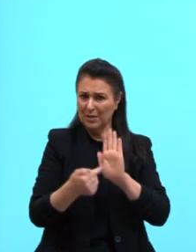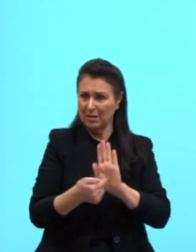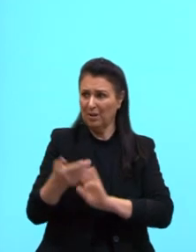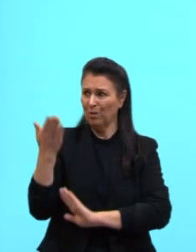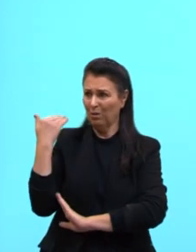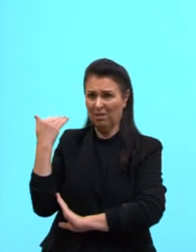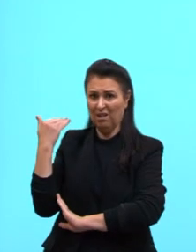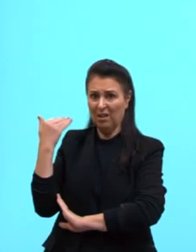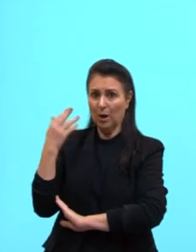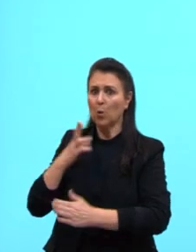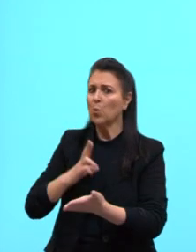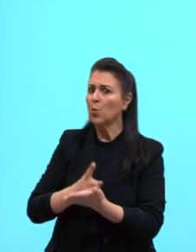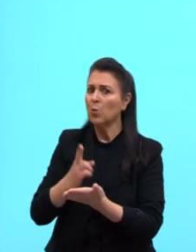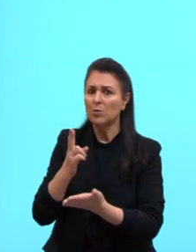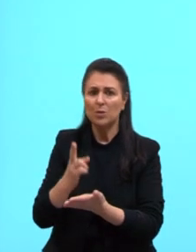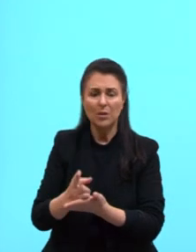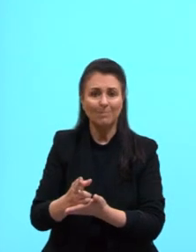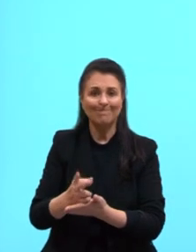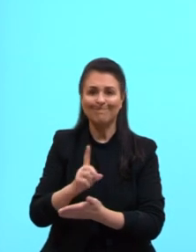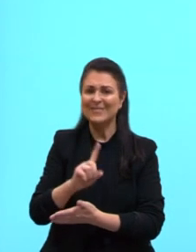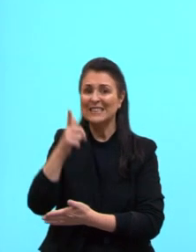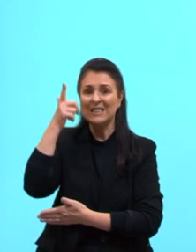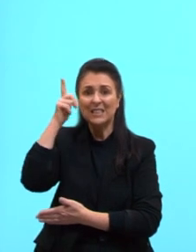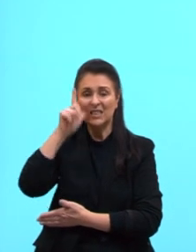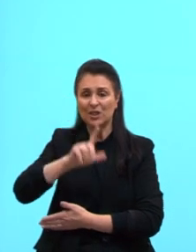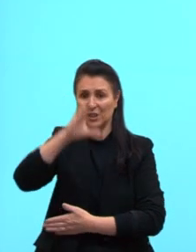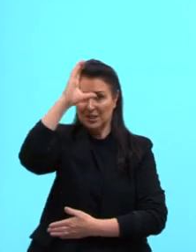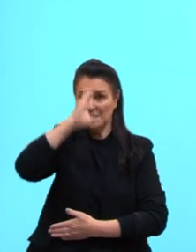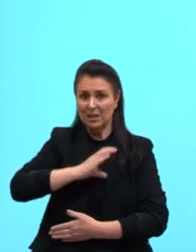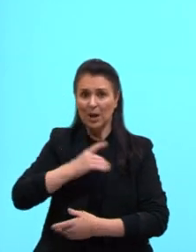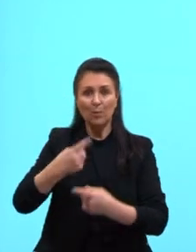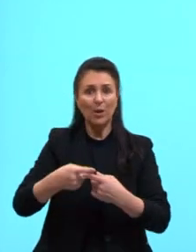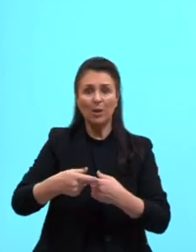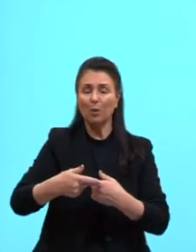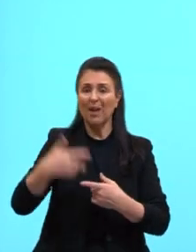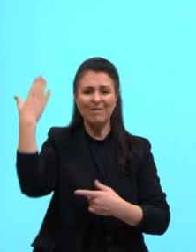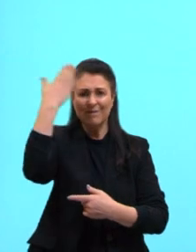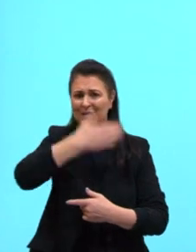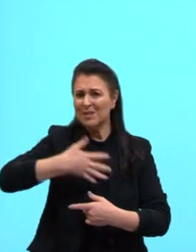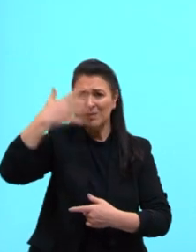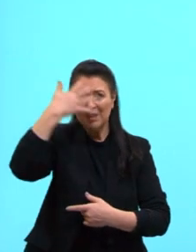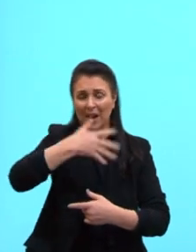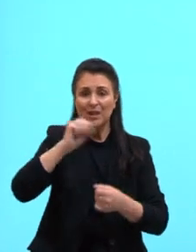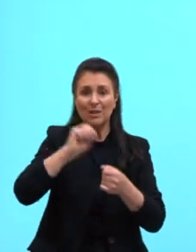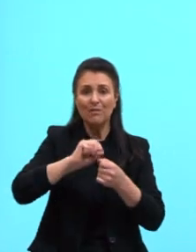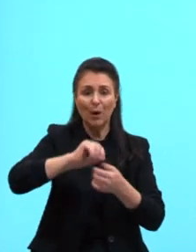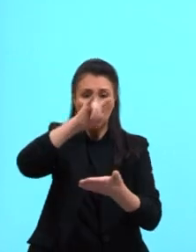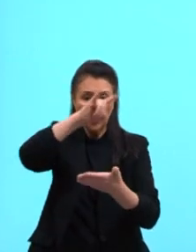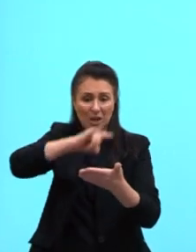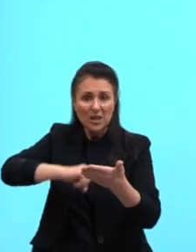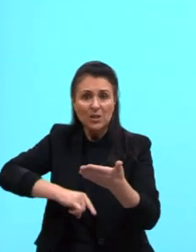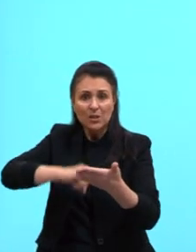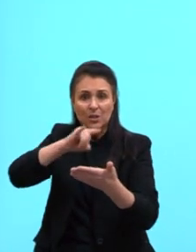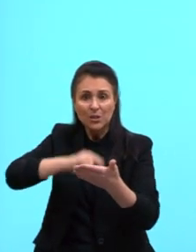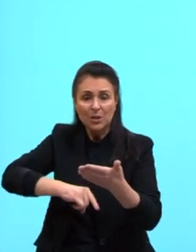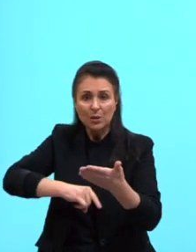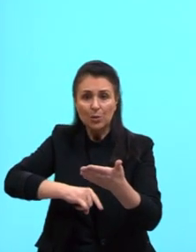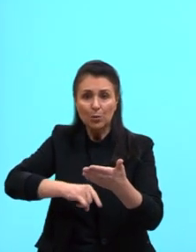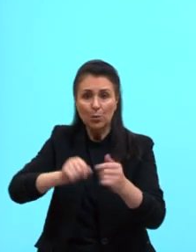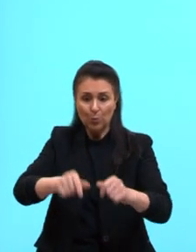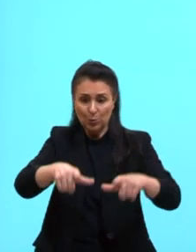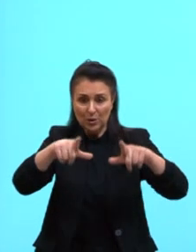A não garantia de cidadania pela invisibilidade da falta de registro civil. A partir desse